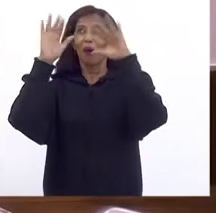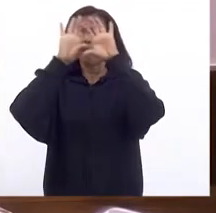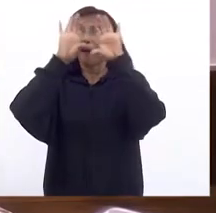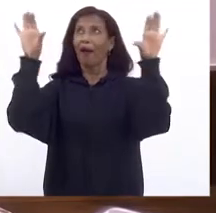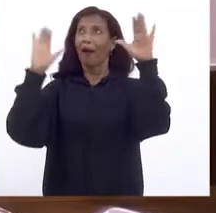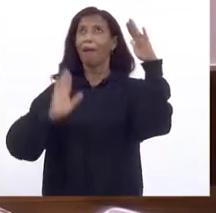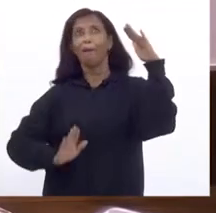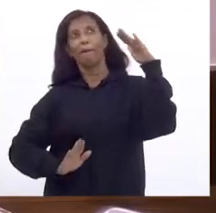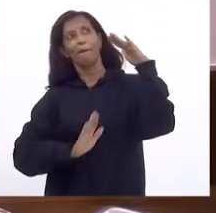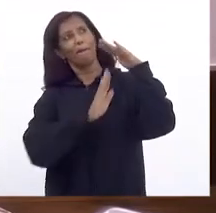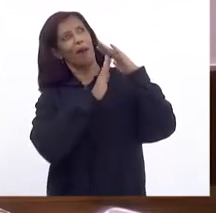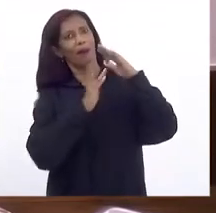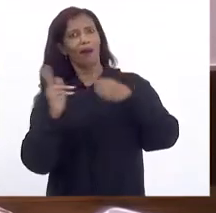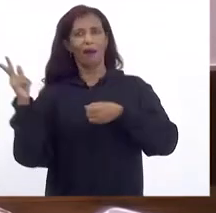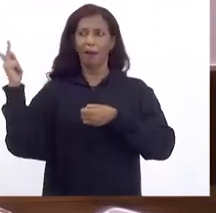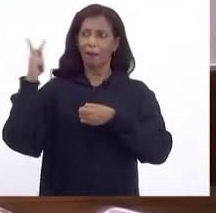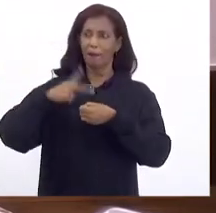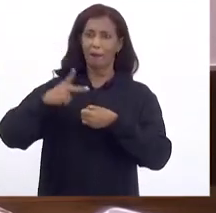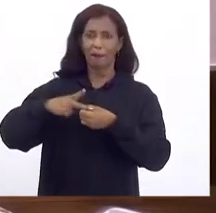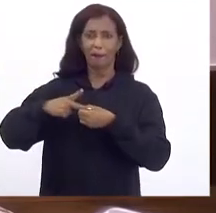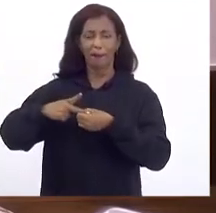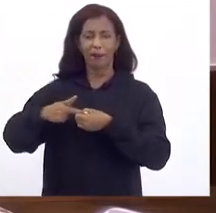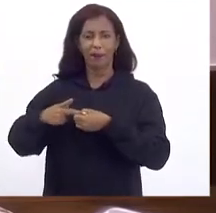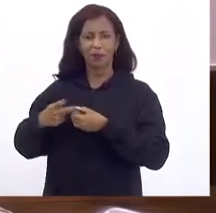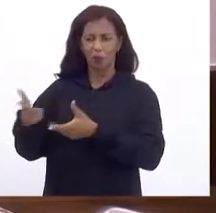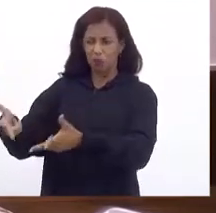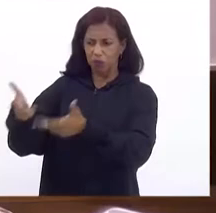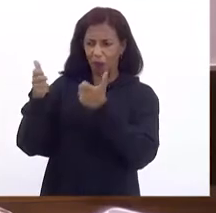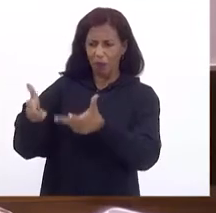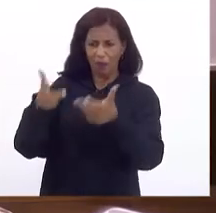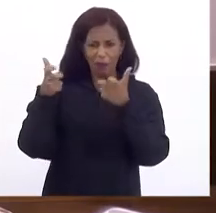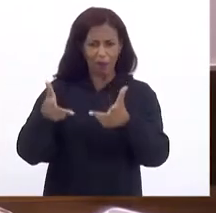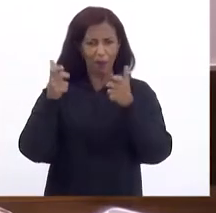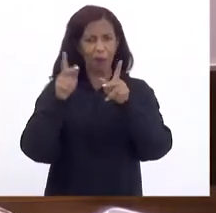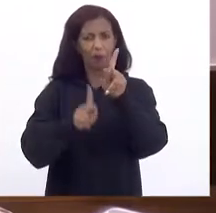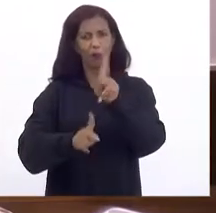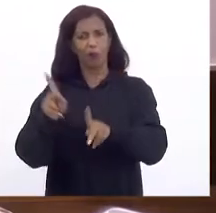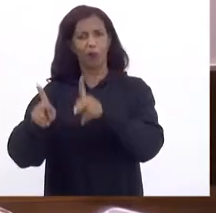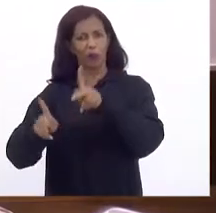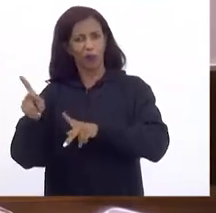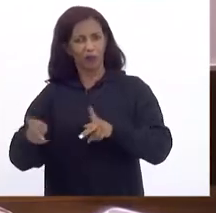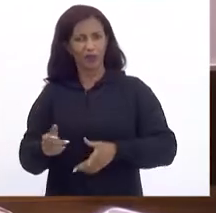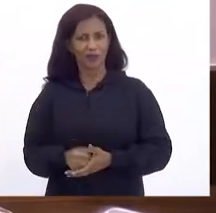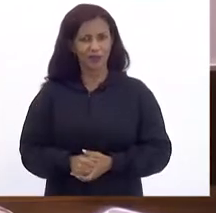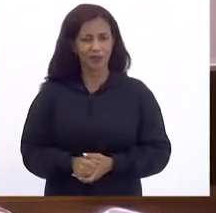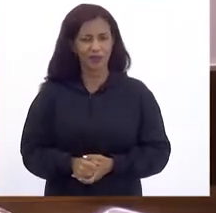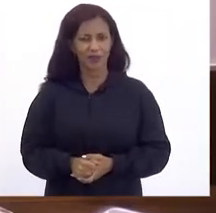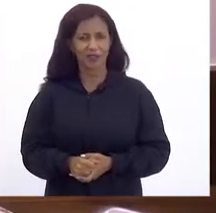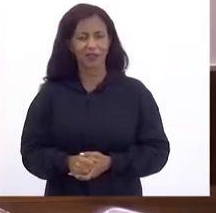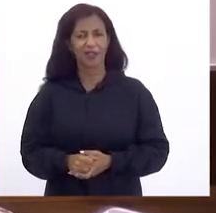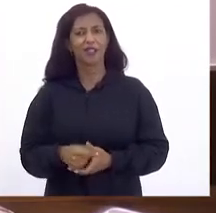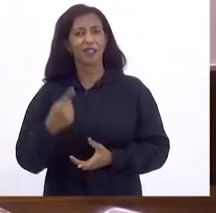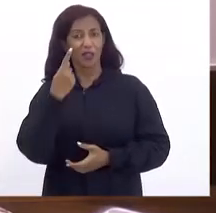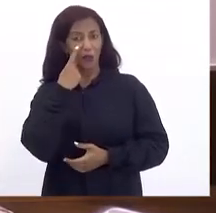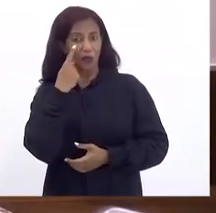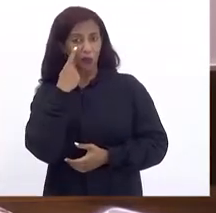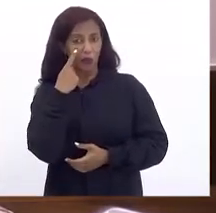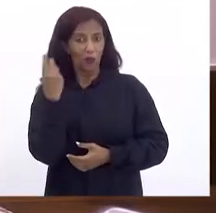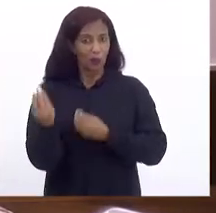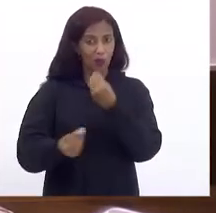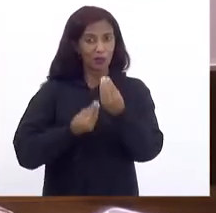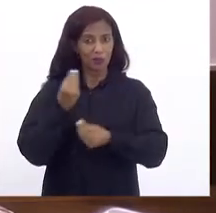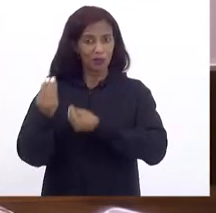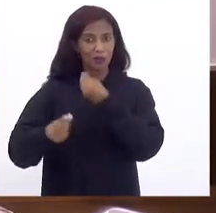Petrobras Esfoliando A população brasileira Vou demonstrar Como é que ela Esfolia Porque